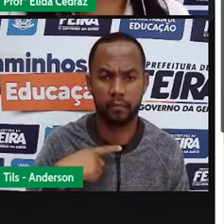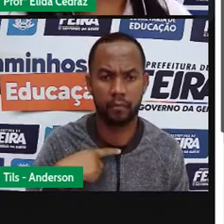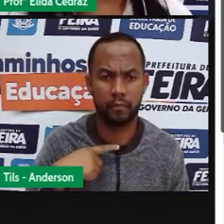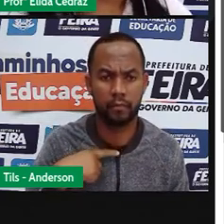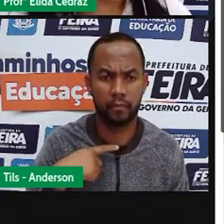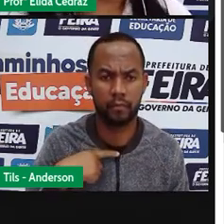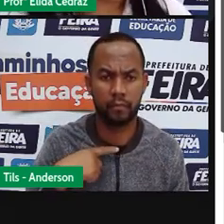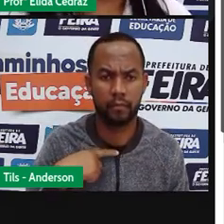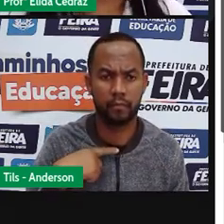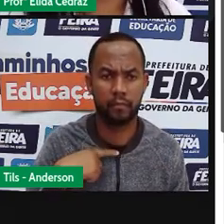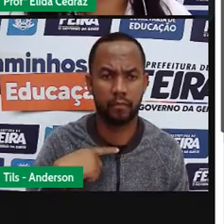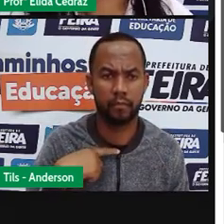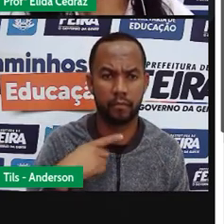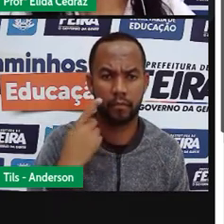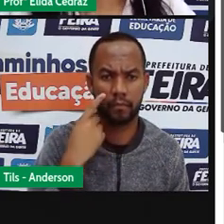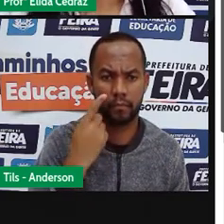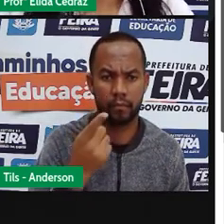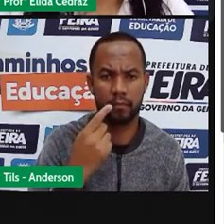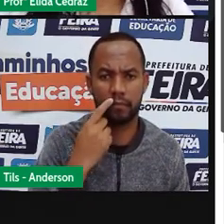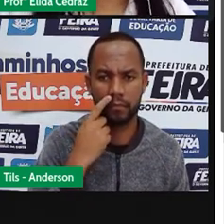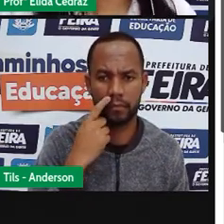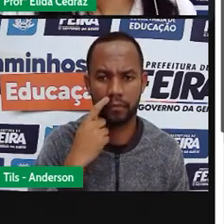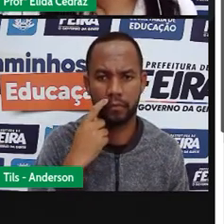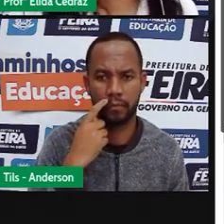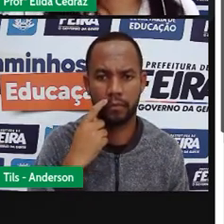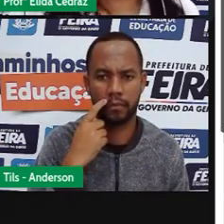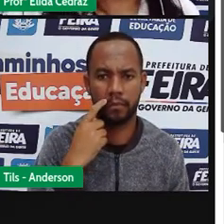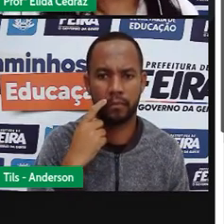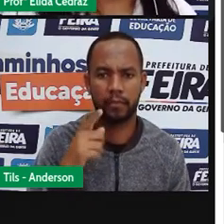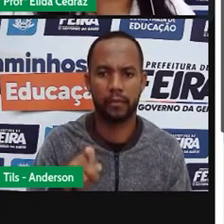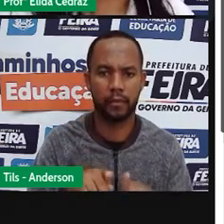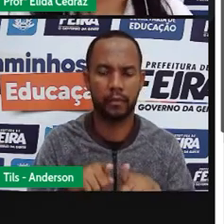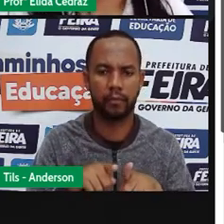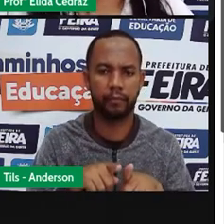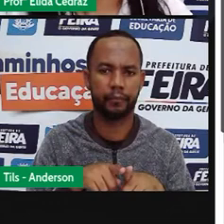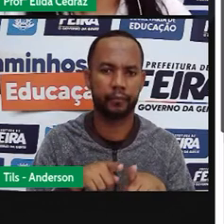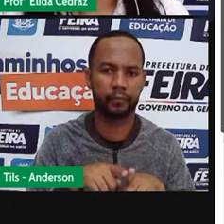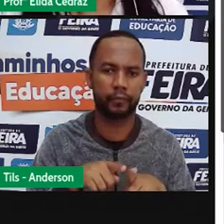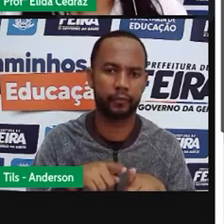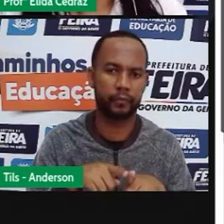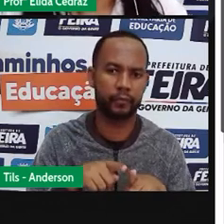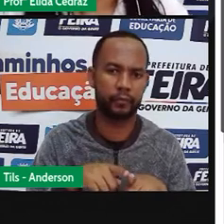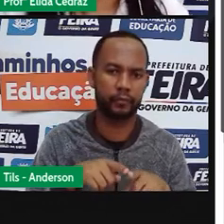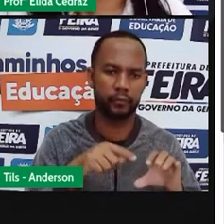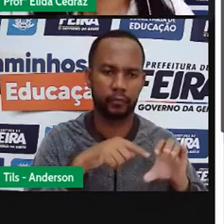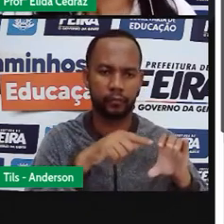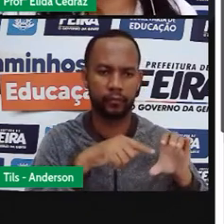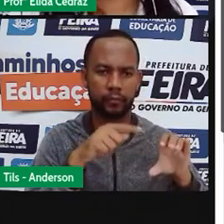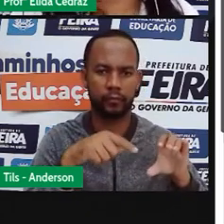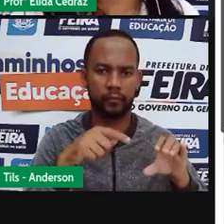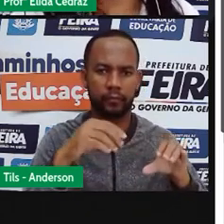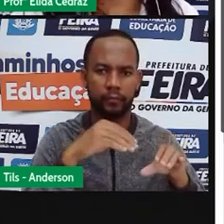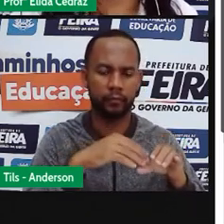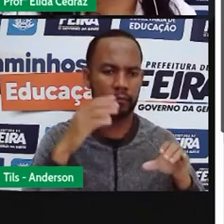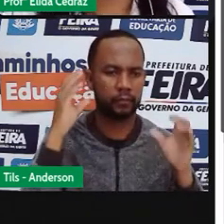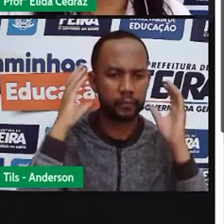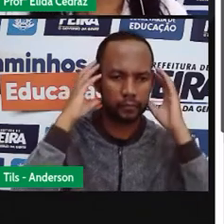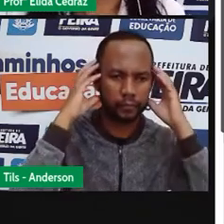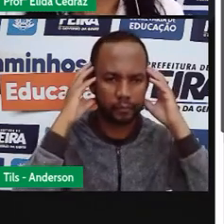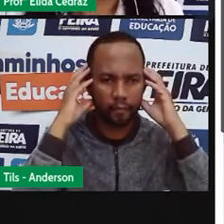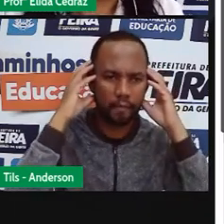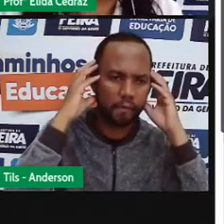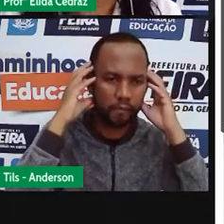videocassete. As fitas K7, elas eram utilizadas no Walkman,